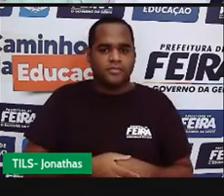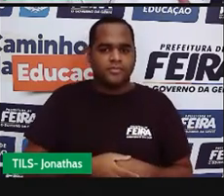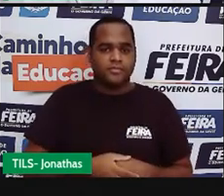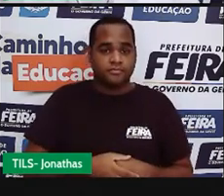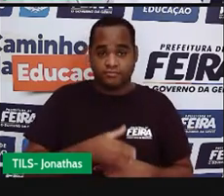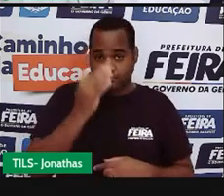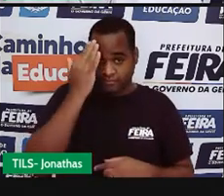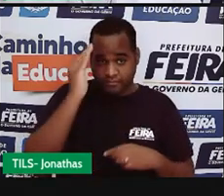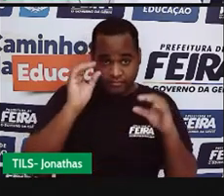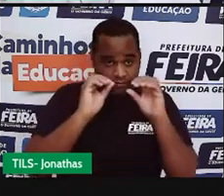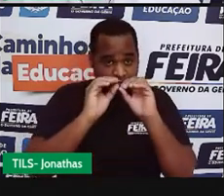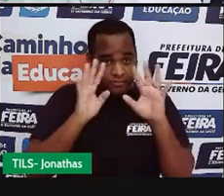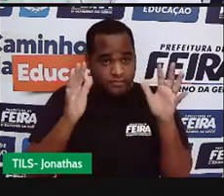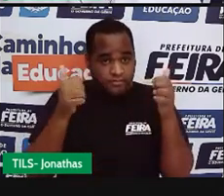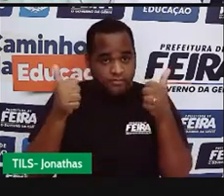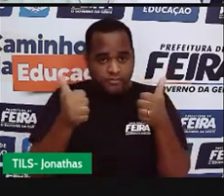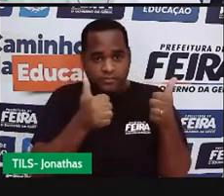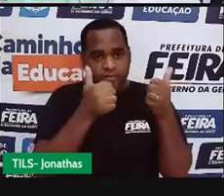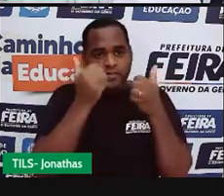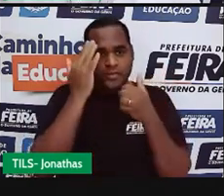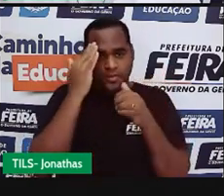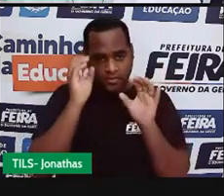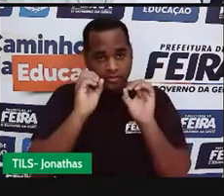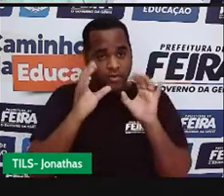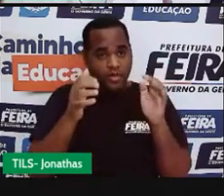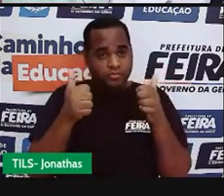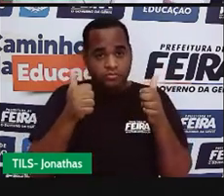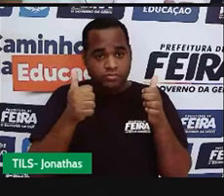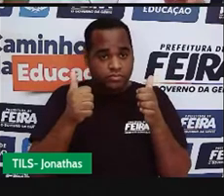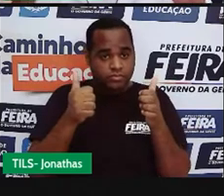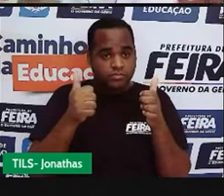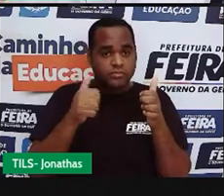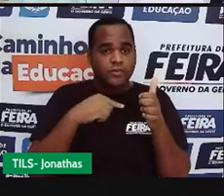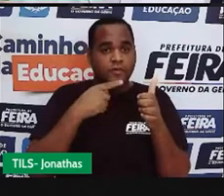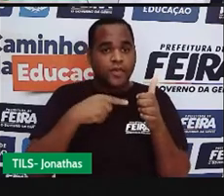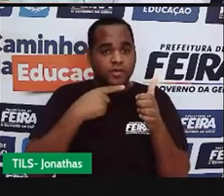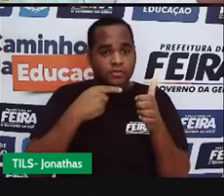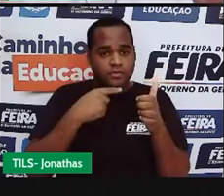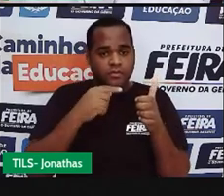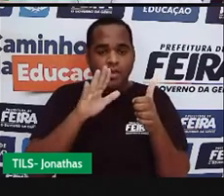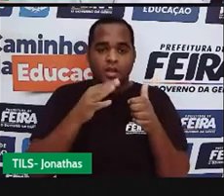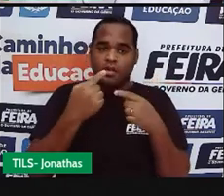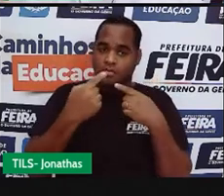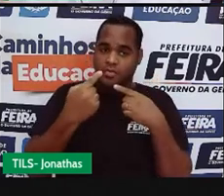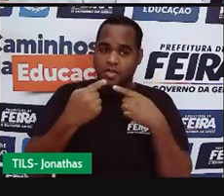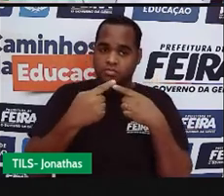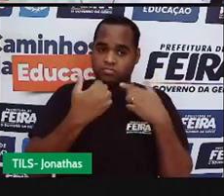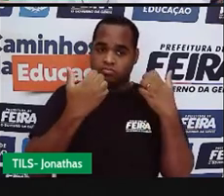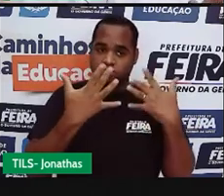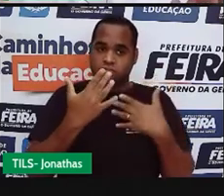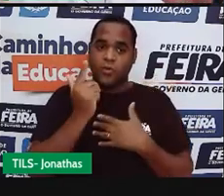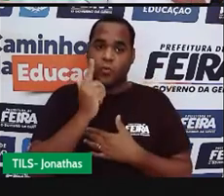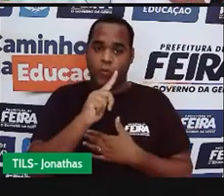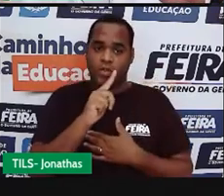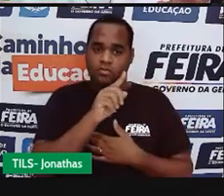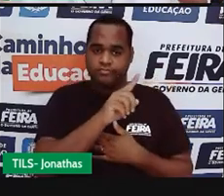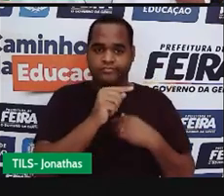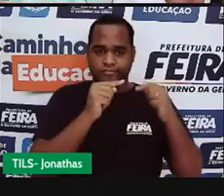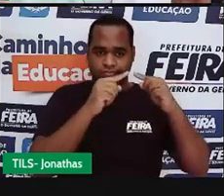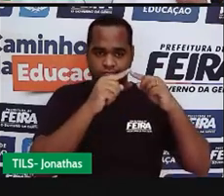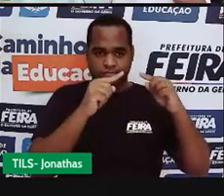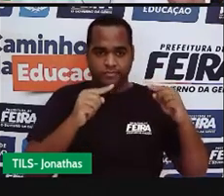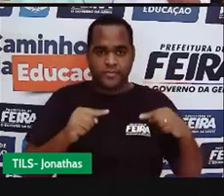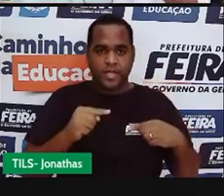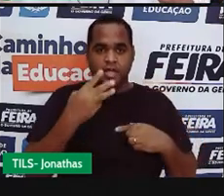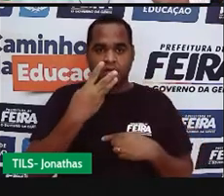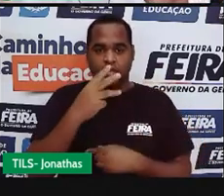Beleza, até aí tudo bem? Será que você entendeu? No primeiro caso, a gente conseguiu construir o triângulo com as medidas